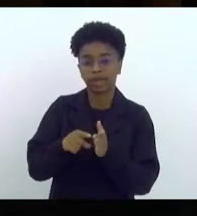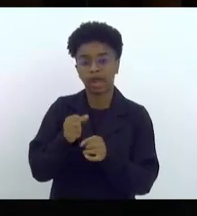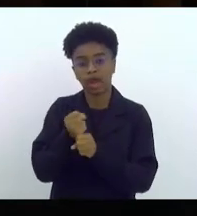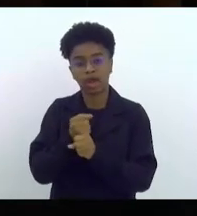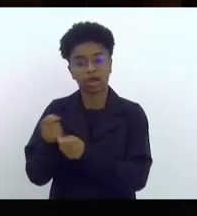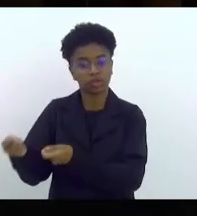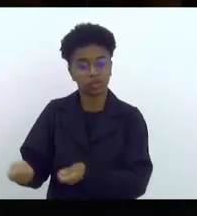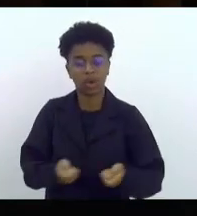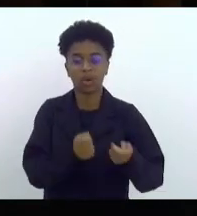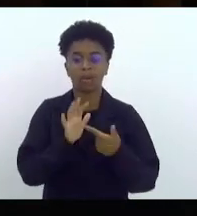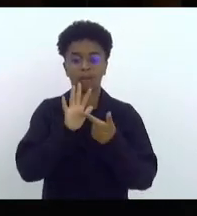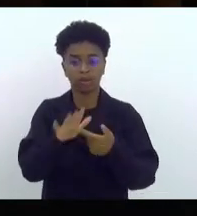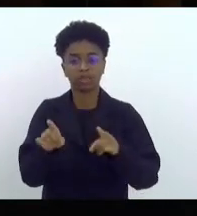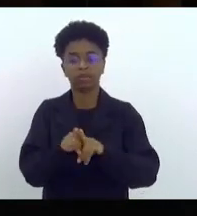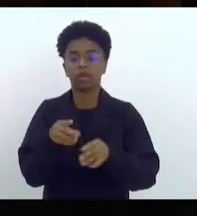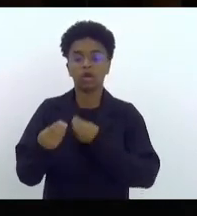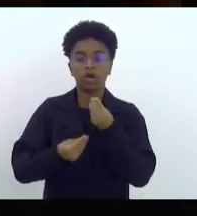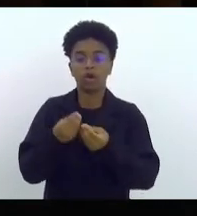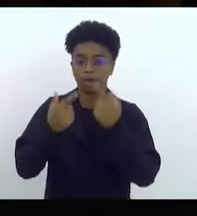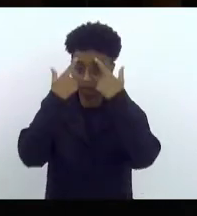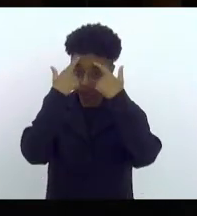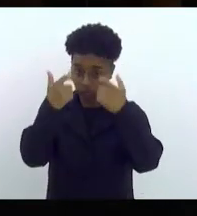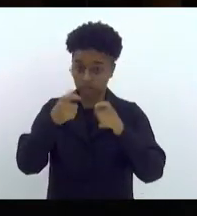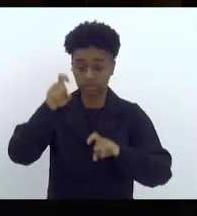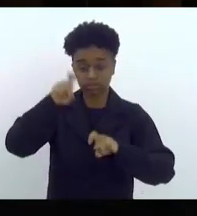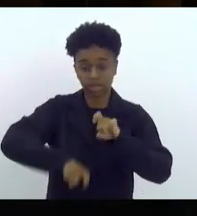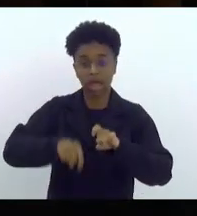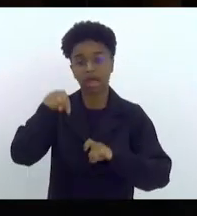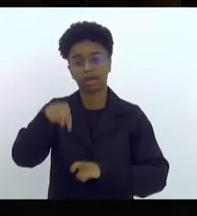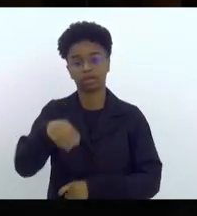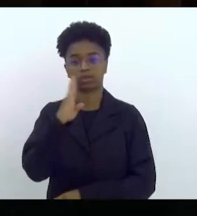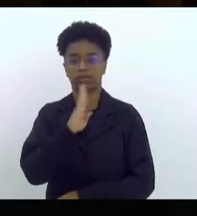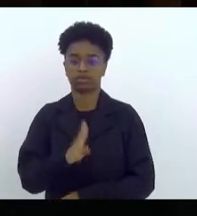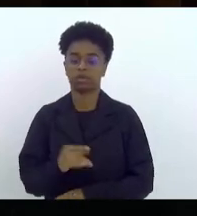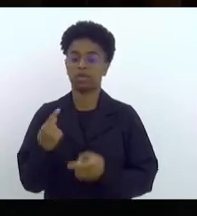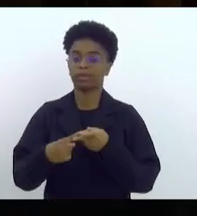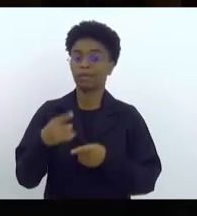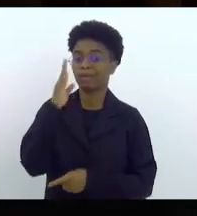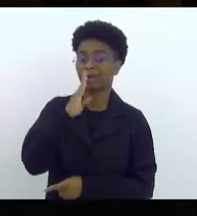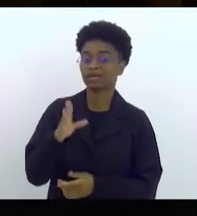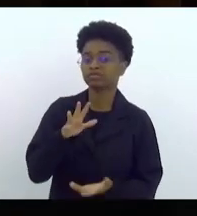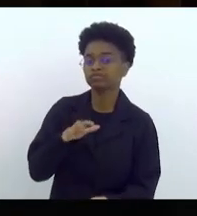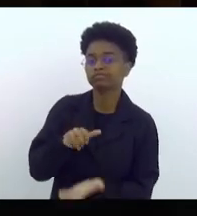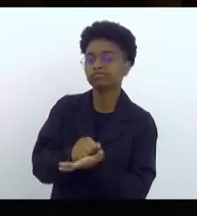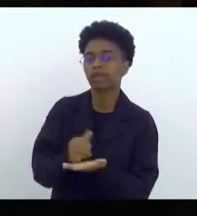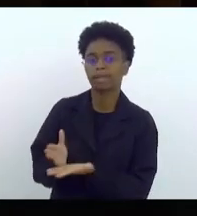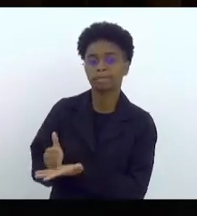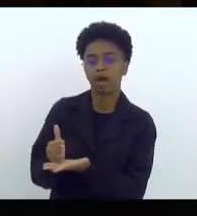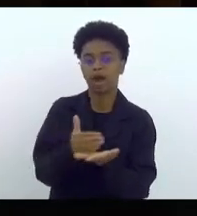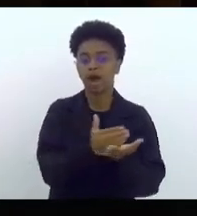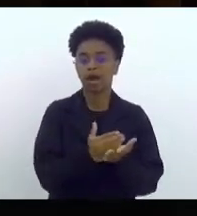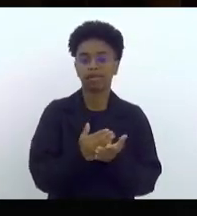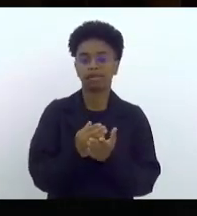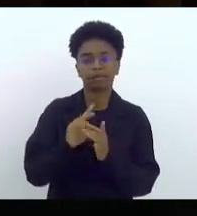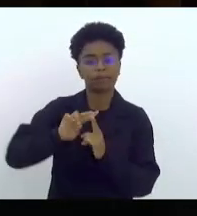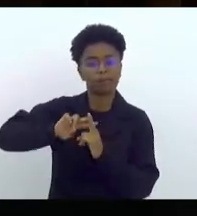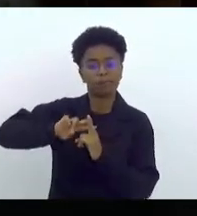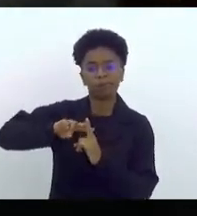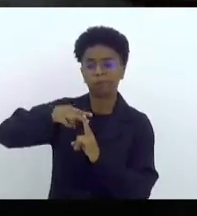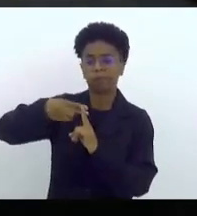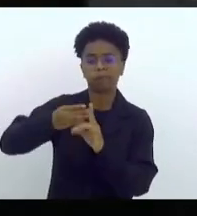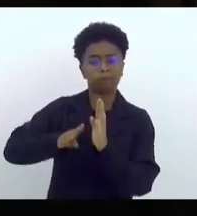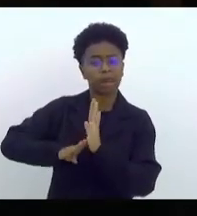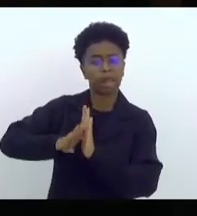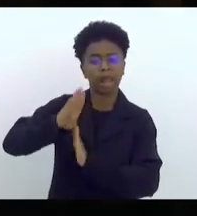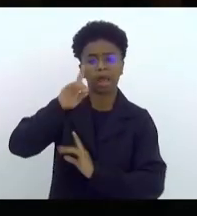também de violência sexual no Brasil. O Brasil registrou o maior número de estupros